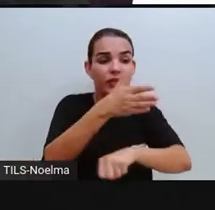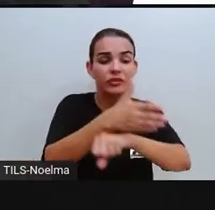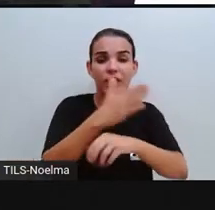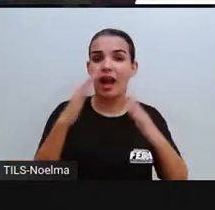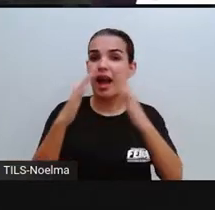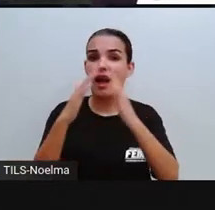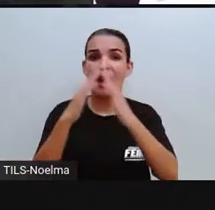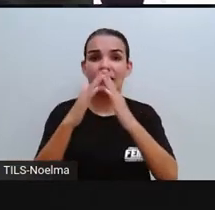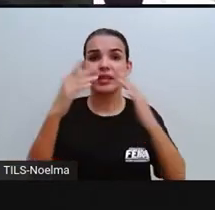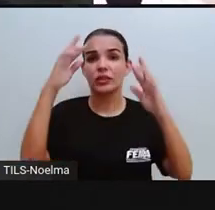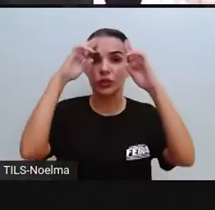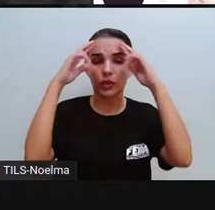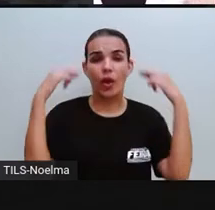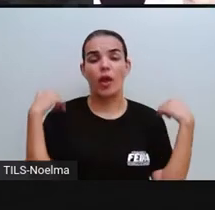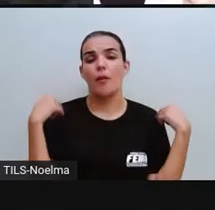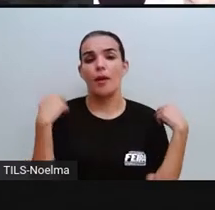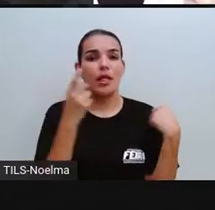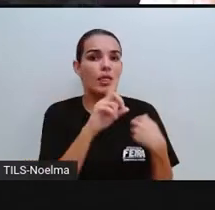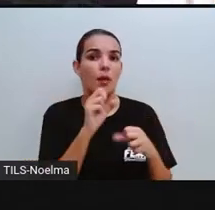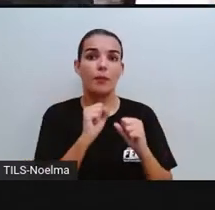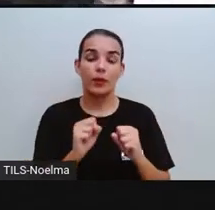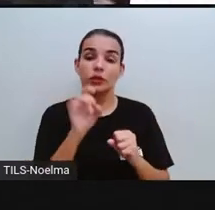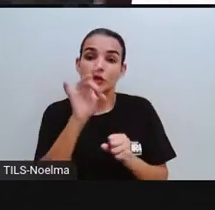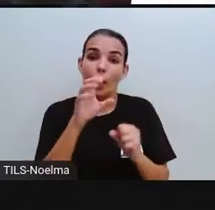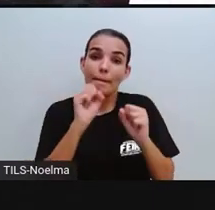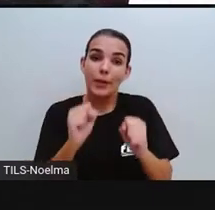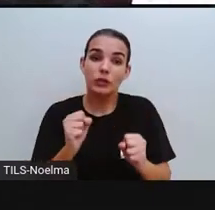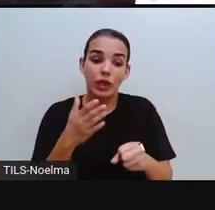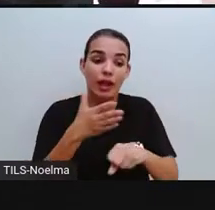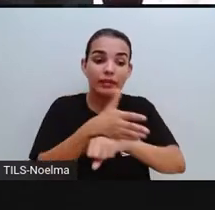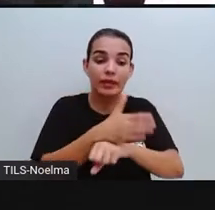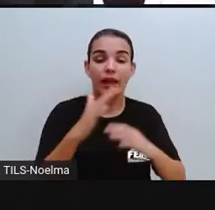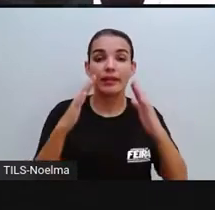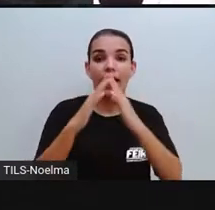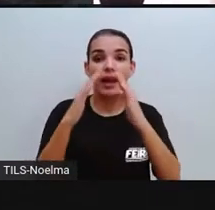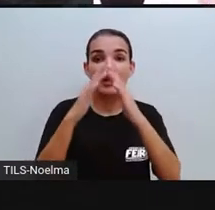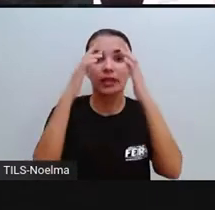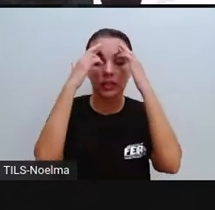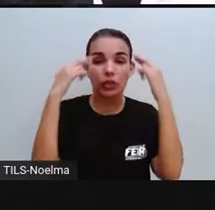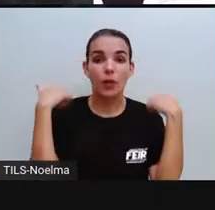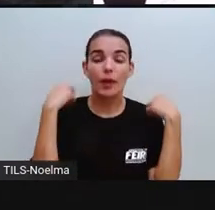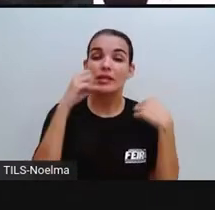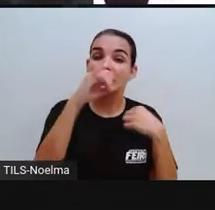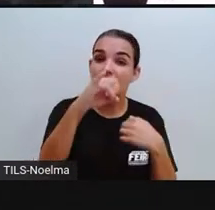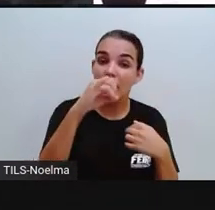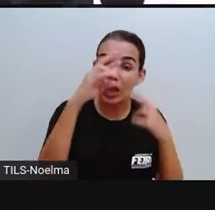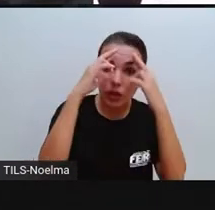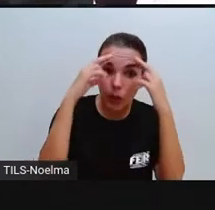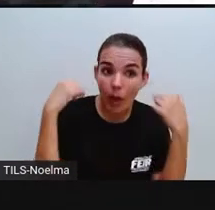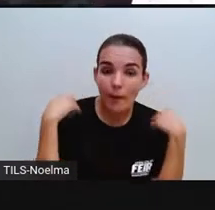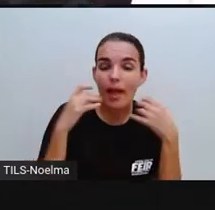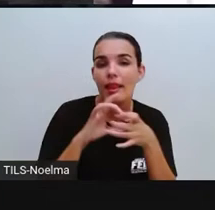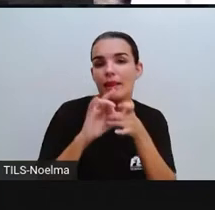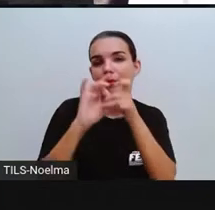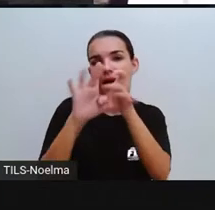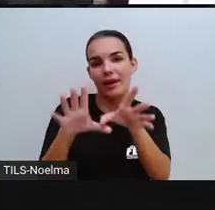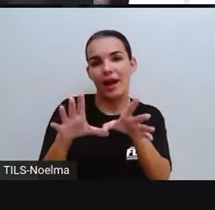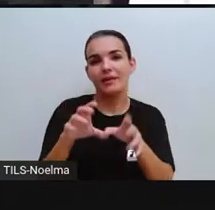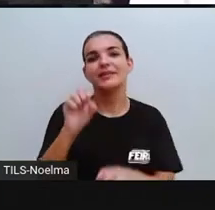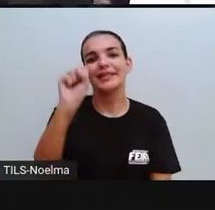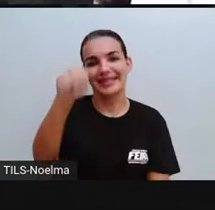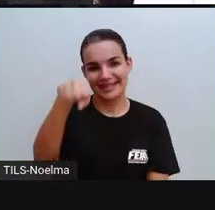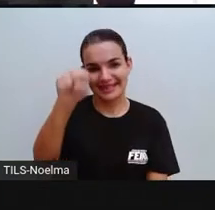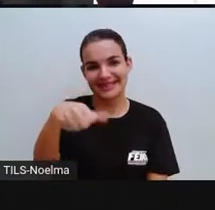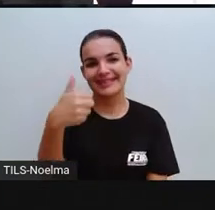Eu não posso invadir a casa dela, eu só posso entrar na casa de Noelma se Noelma permitir que eu entre, não é assim,